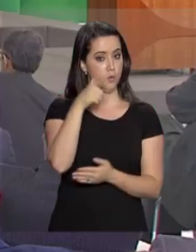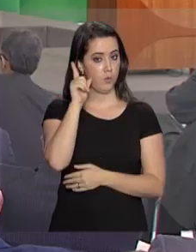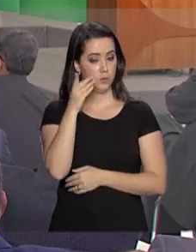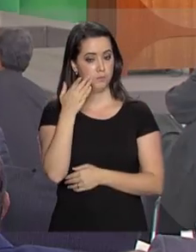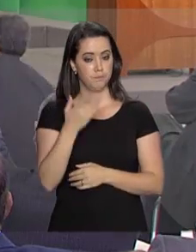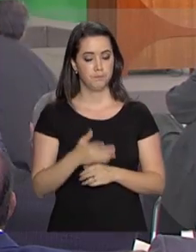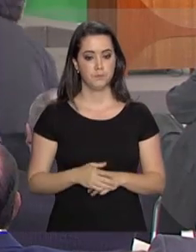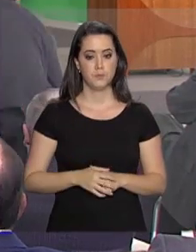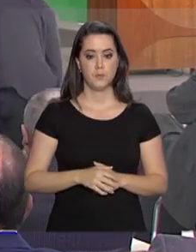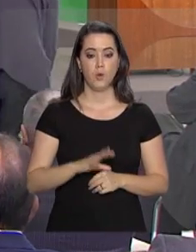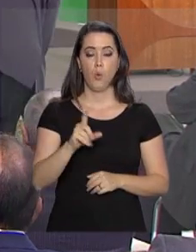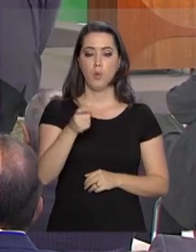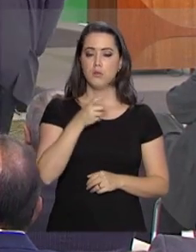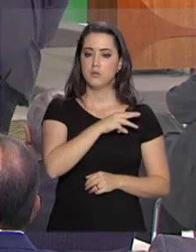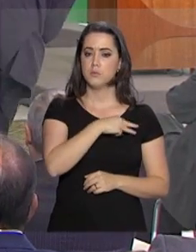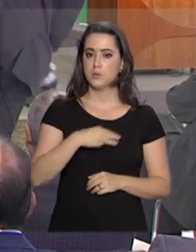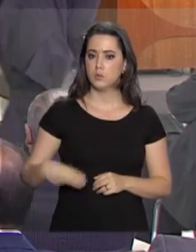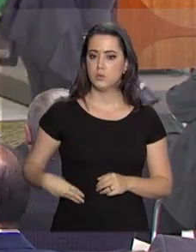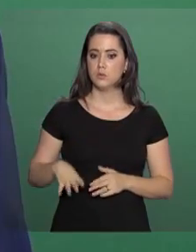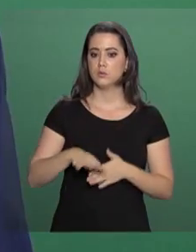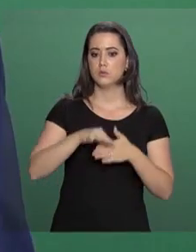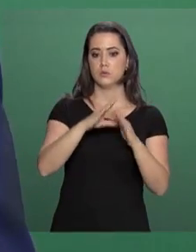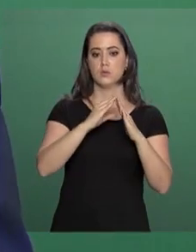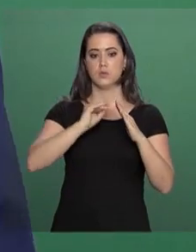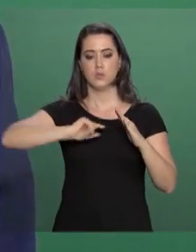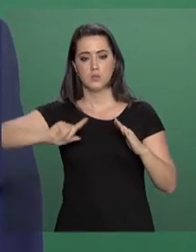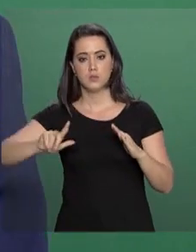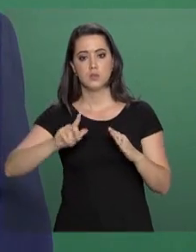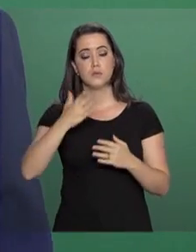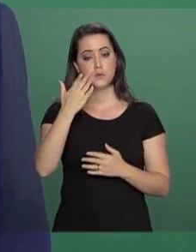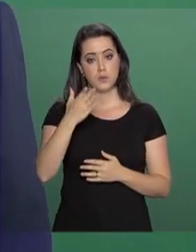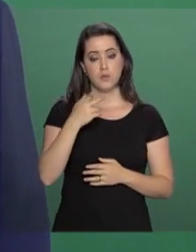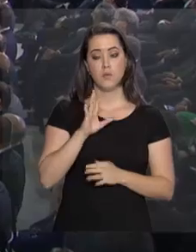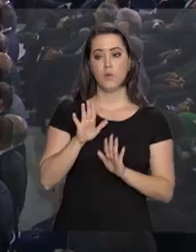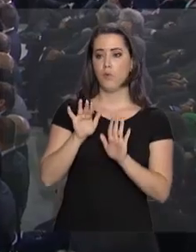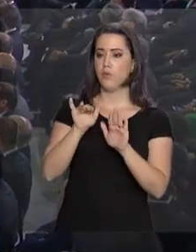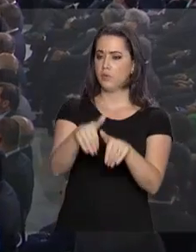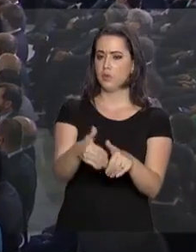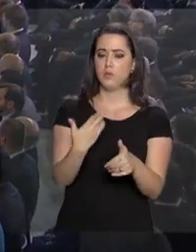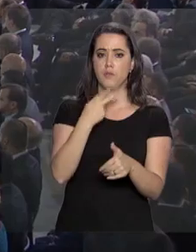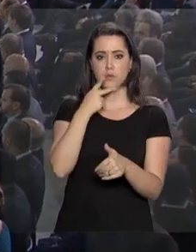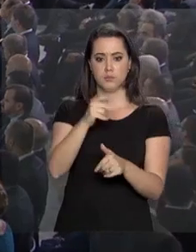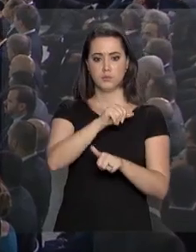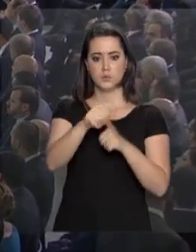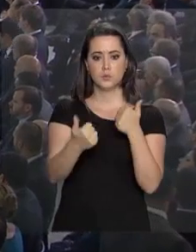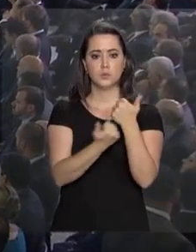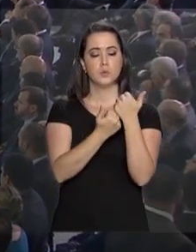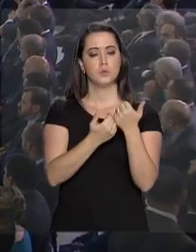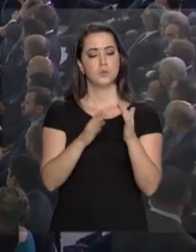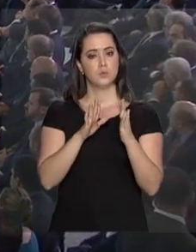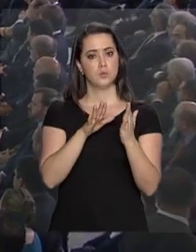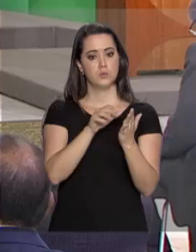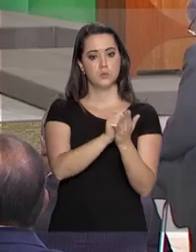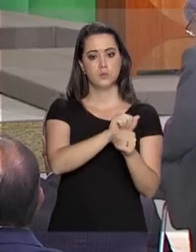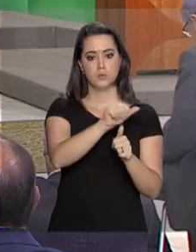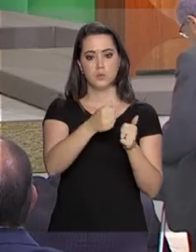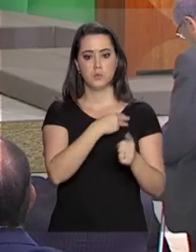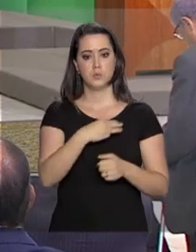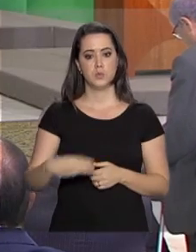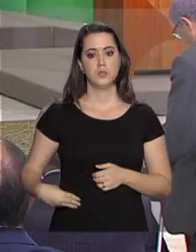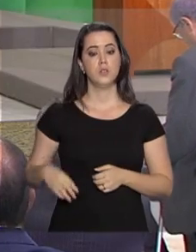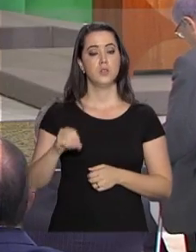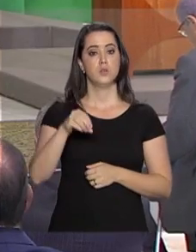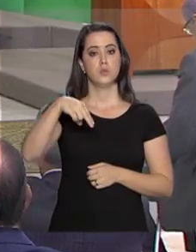ontem. O ex-ministro-chefe da Casa Civil, Eliseu Padilha, foi o último a fazer a transmissão do cargo para o ministro